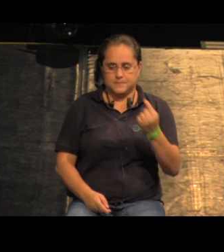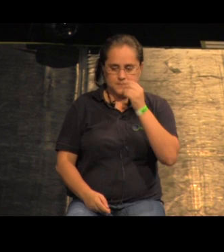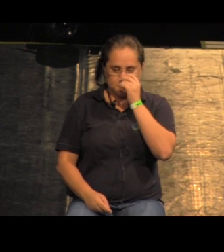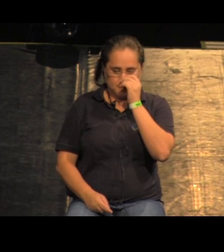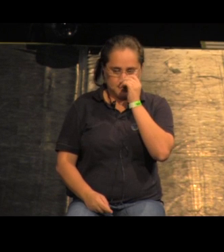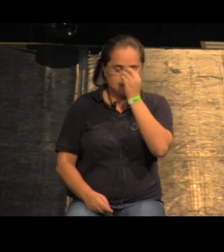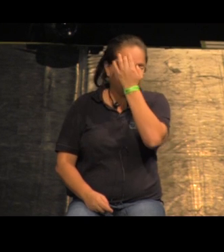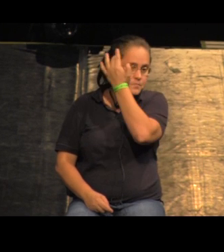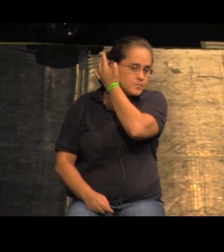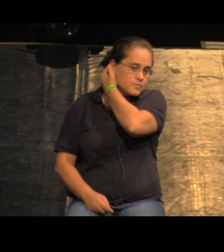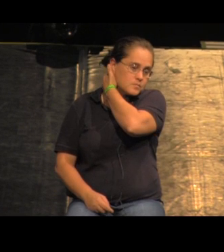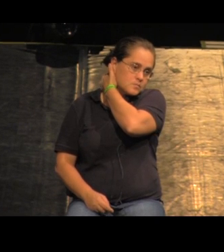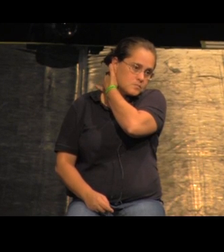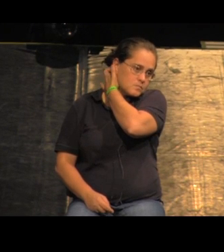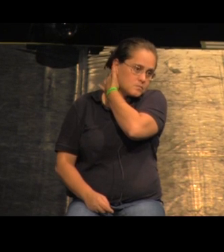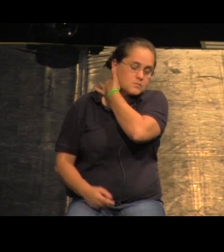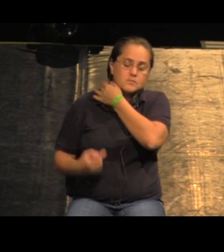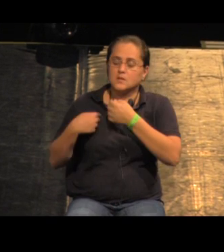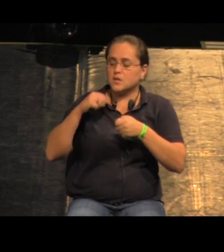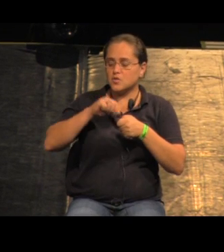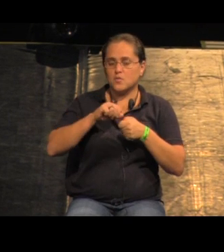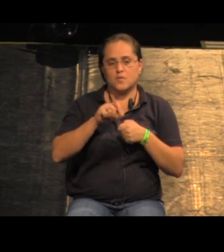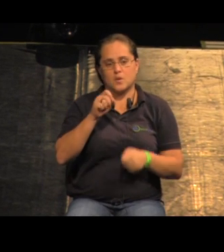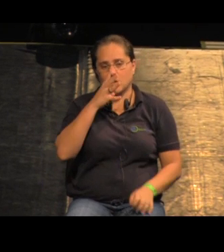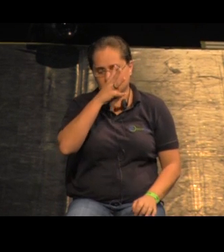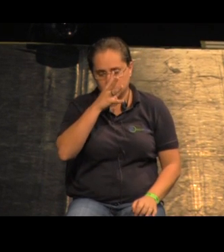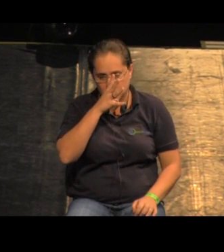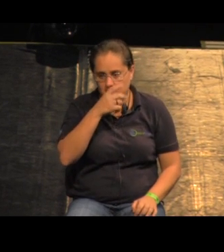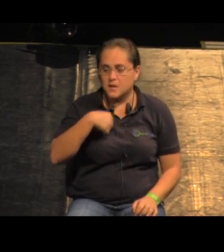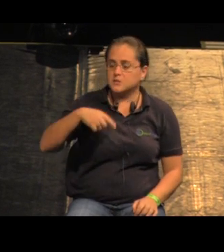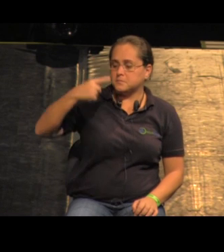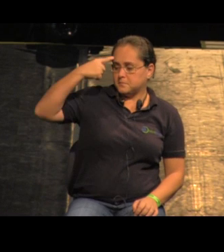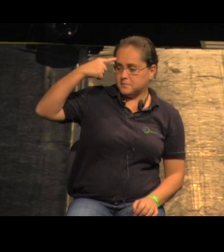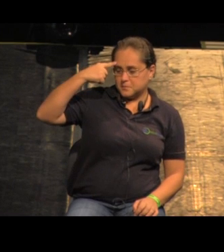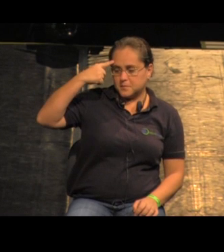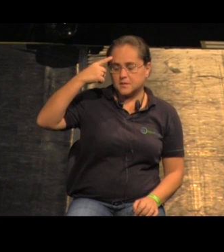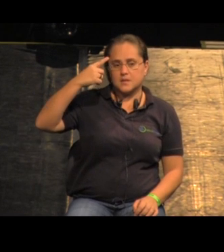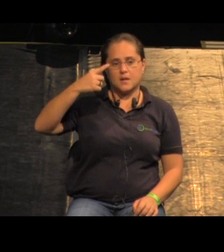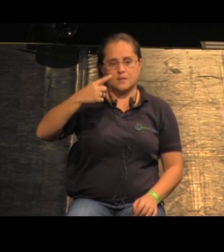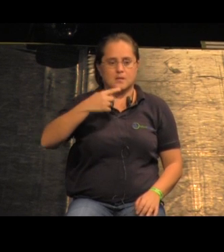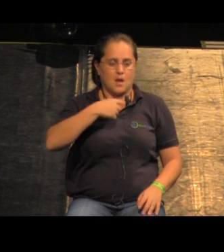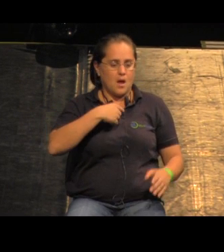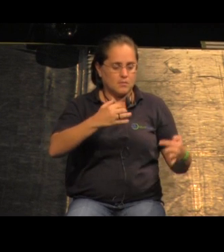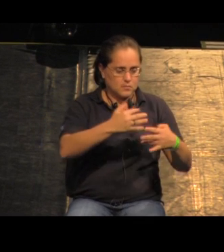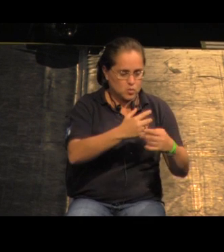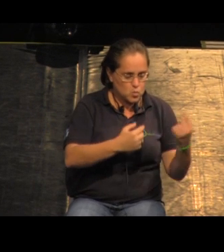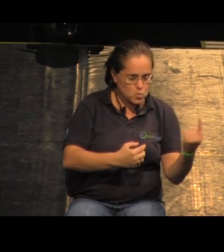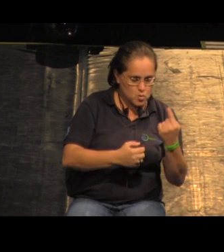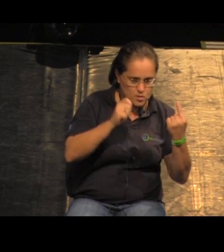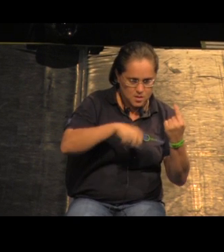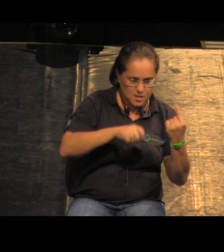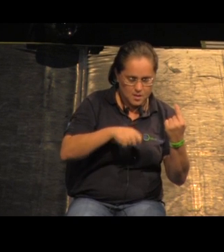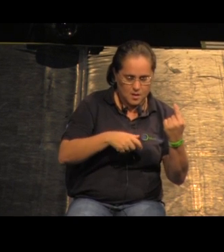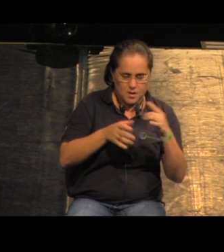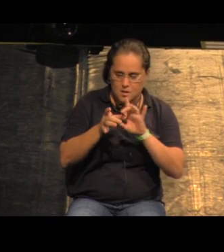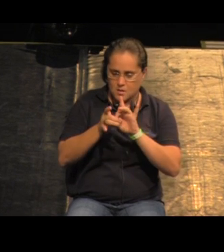O que a gente fez, teimosamente, foi pensar que uma célula autônoma não faz sentido no mundo